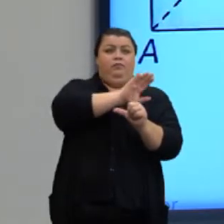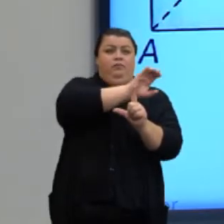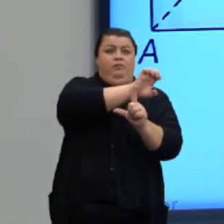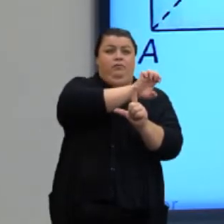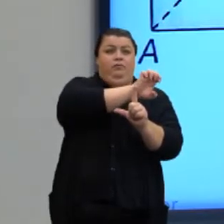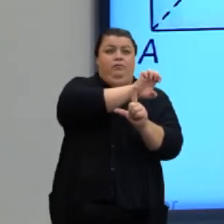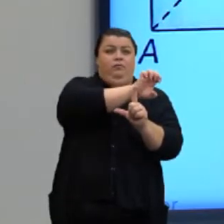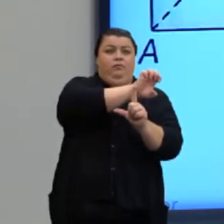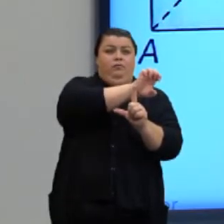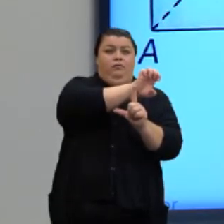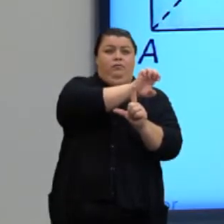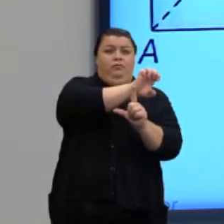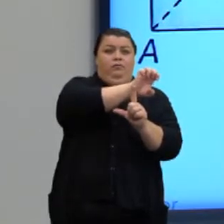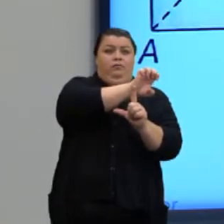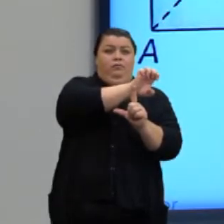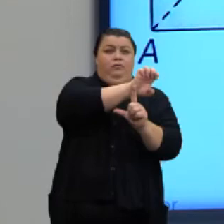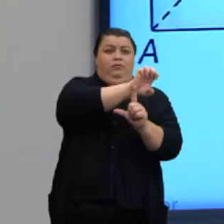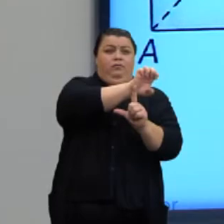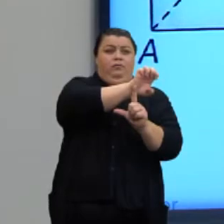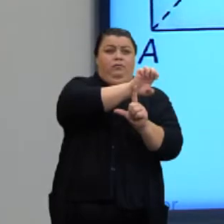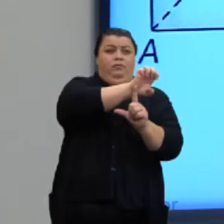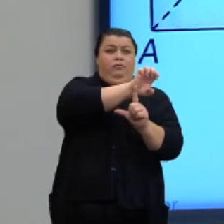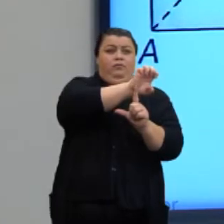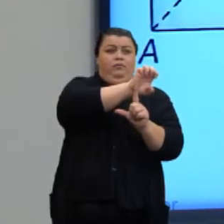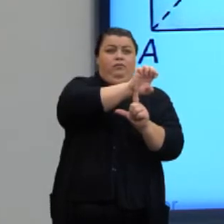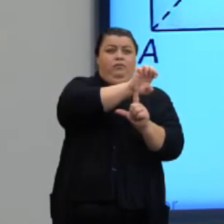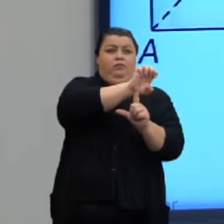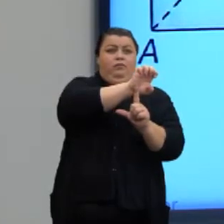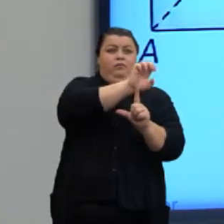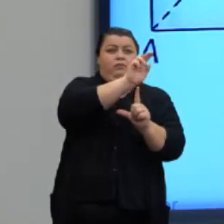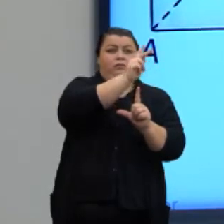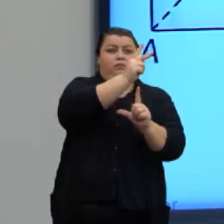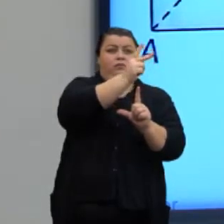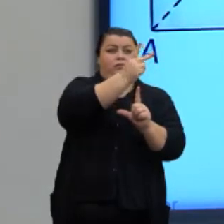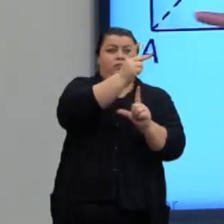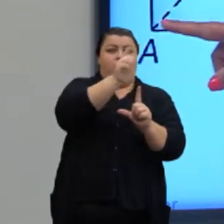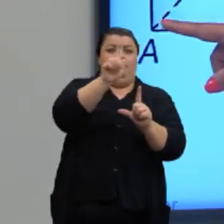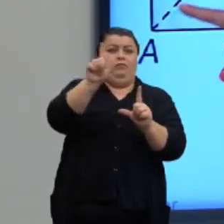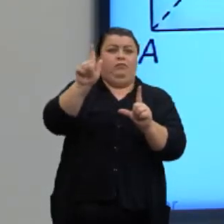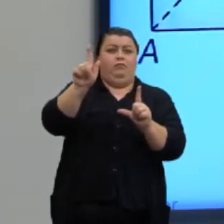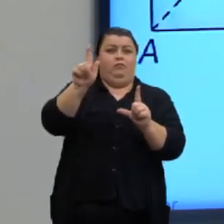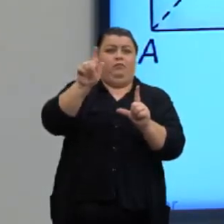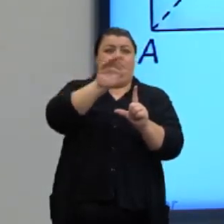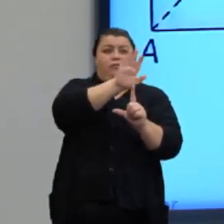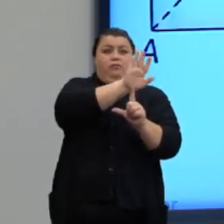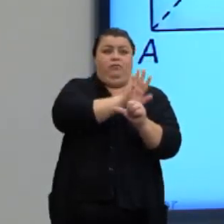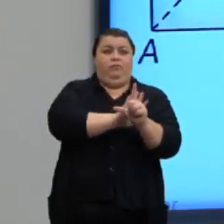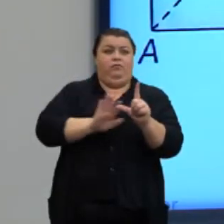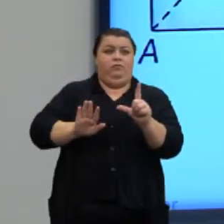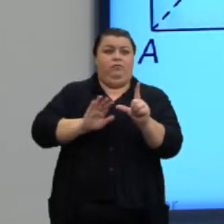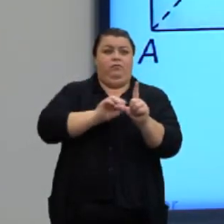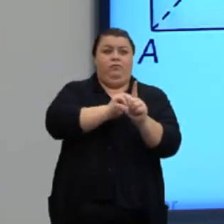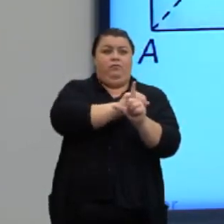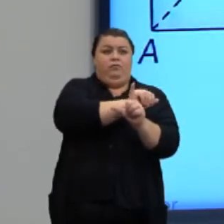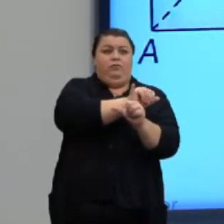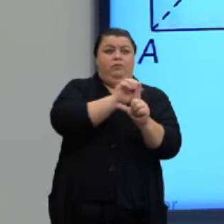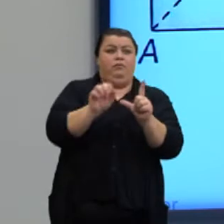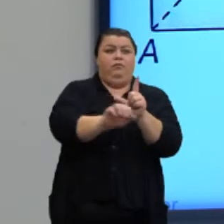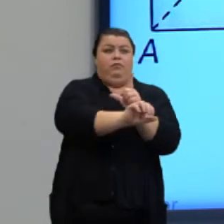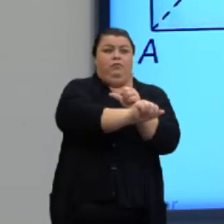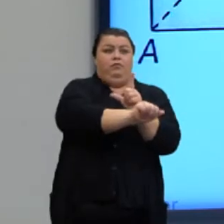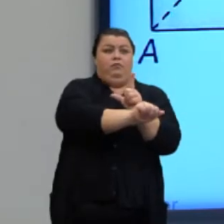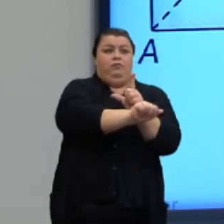a diagonal desta face EFGH. E desta face ABCD. Certo?